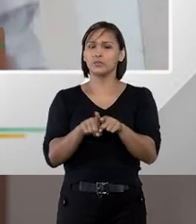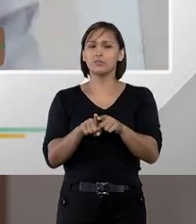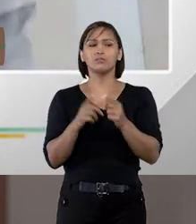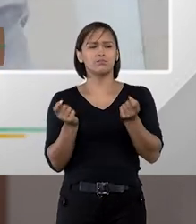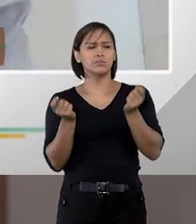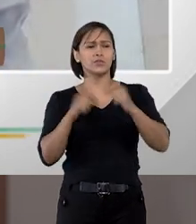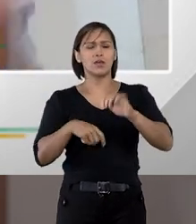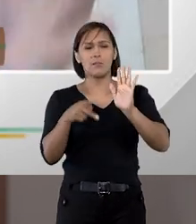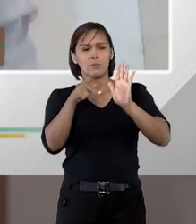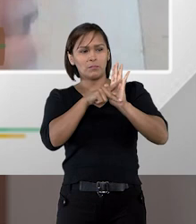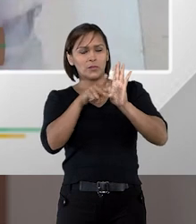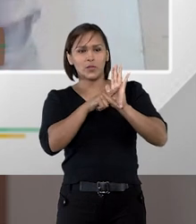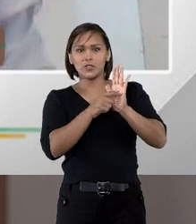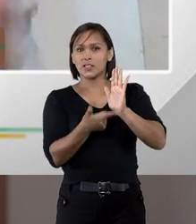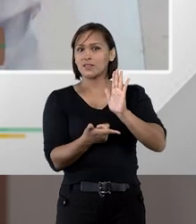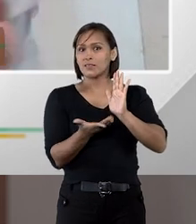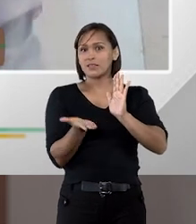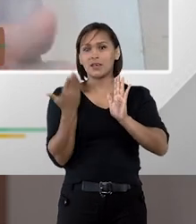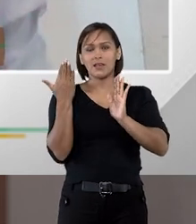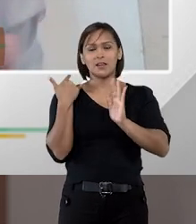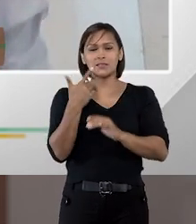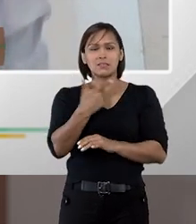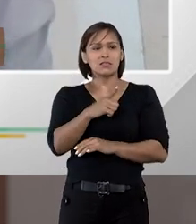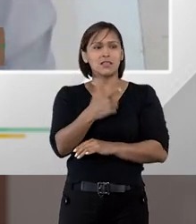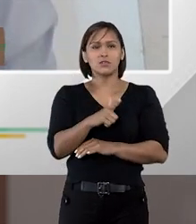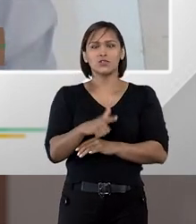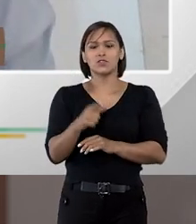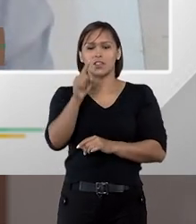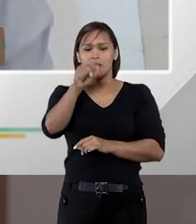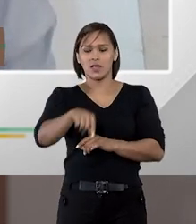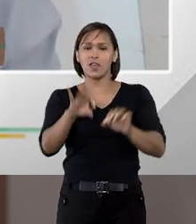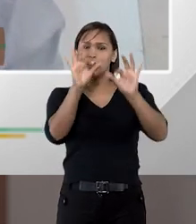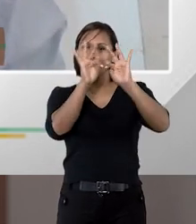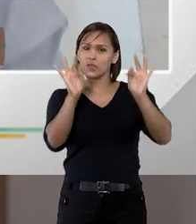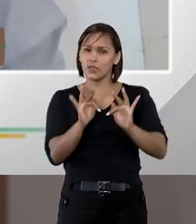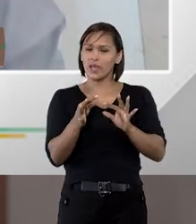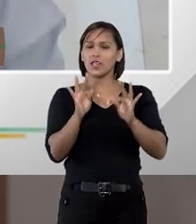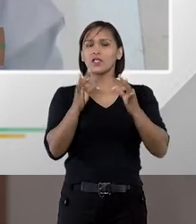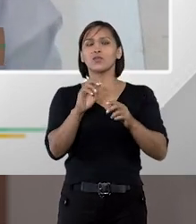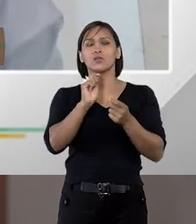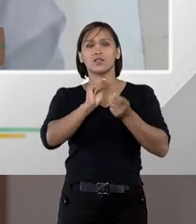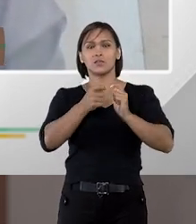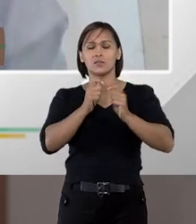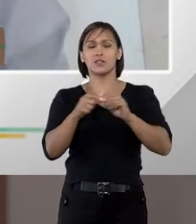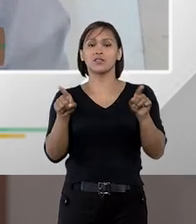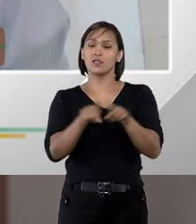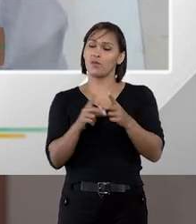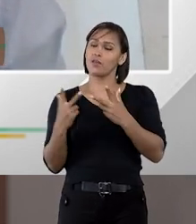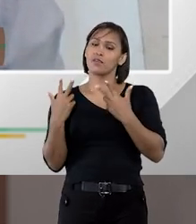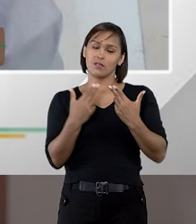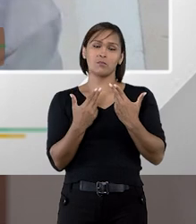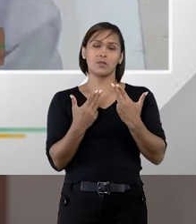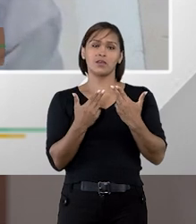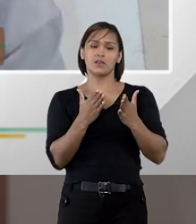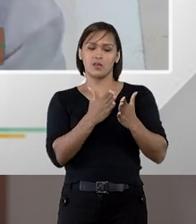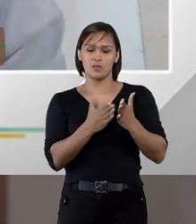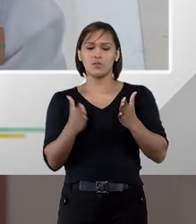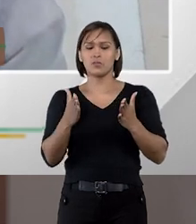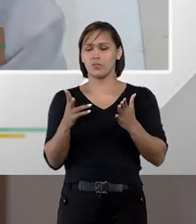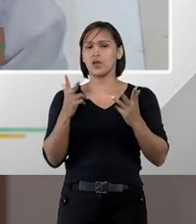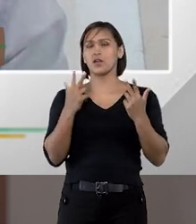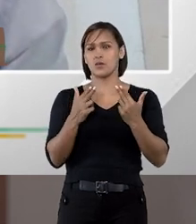apresentem projetos que jamais foram imaginados no âmbito do corpo técnico da administração, e ao mesmo tempo,